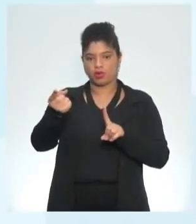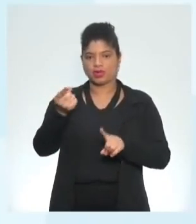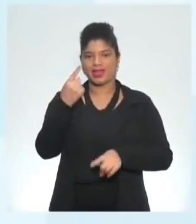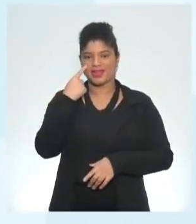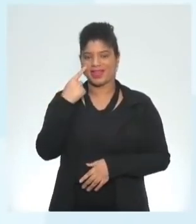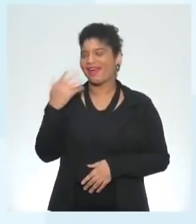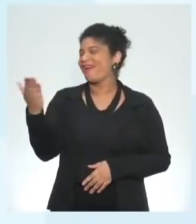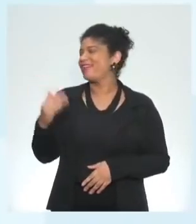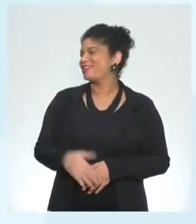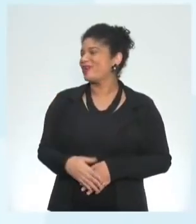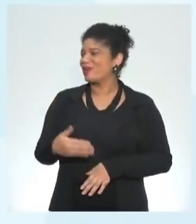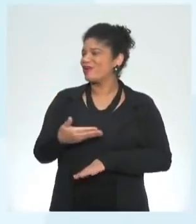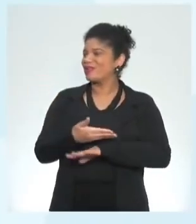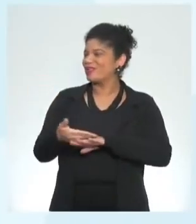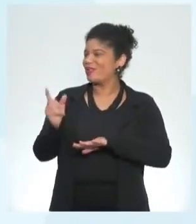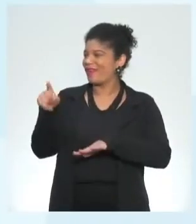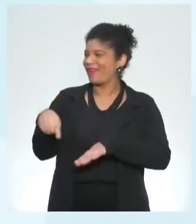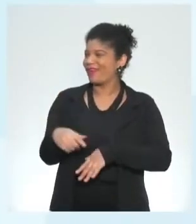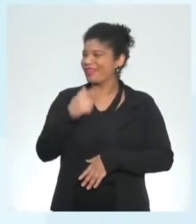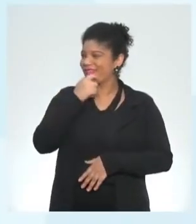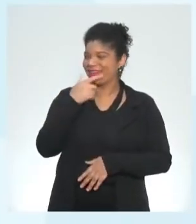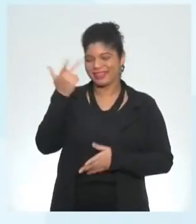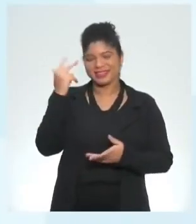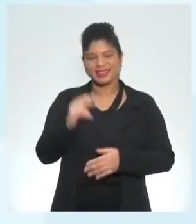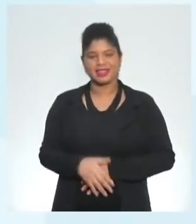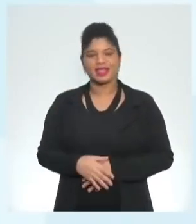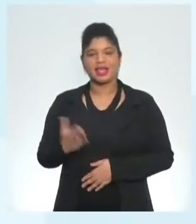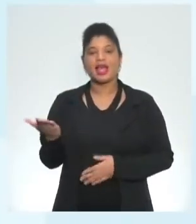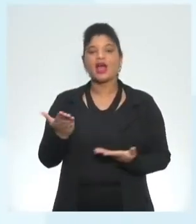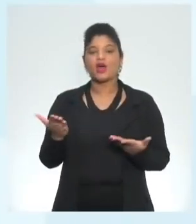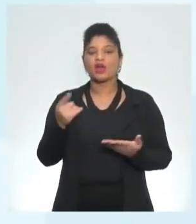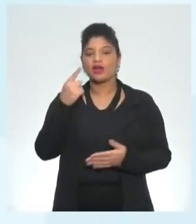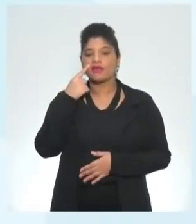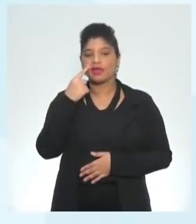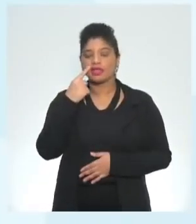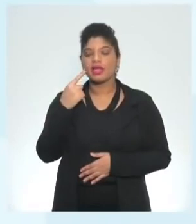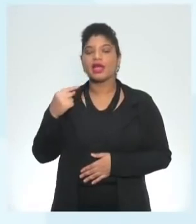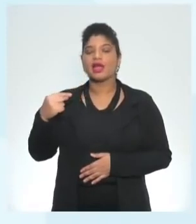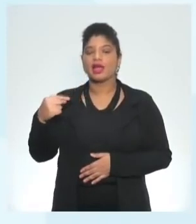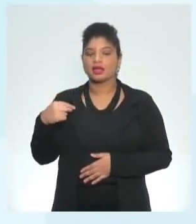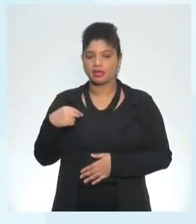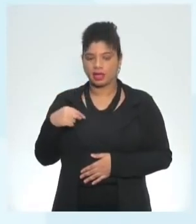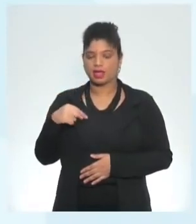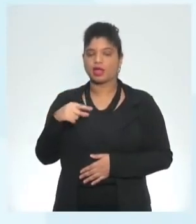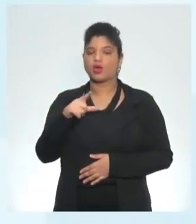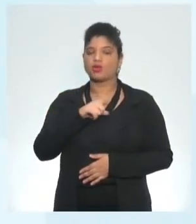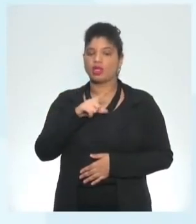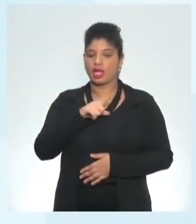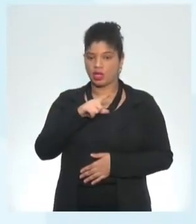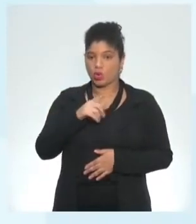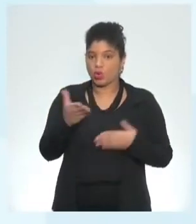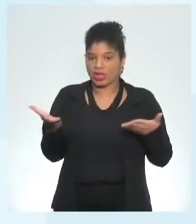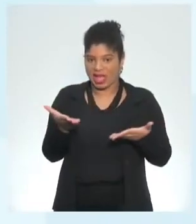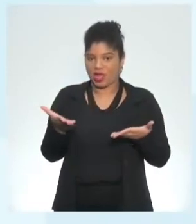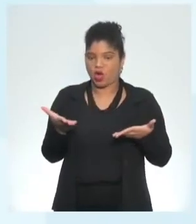automático falando em inglês né sim exatamente e agora I have never directed a movie então eu tenho dirigido né